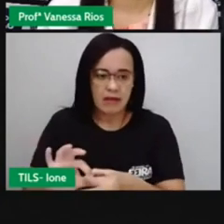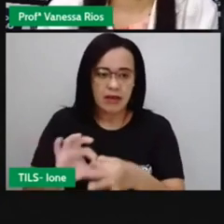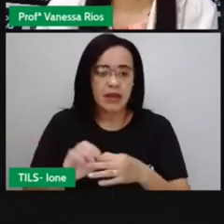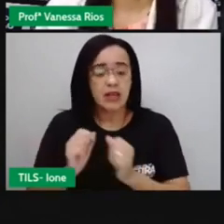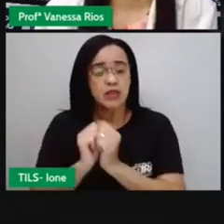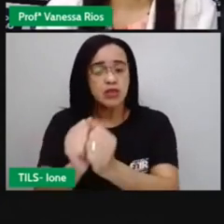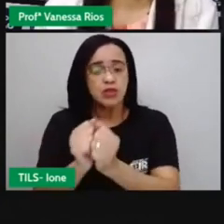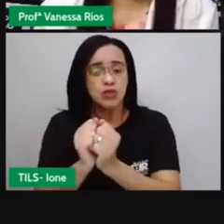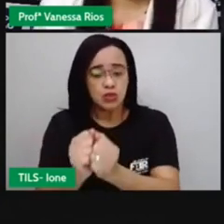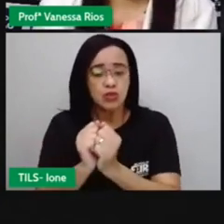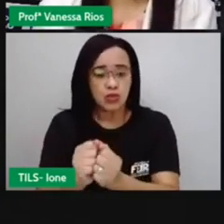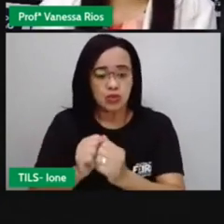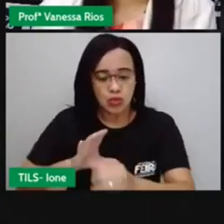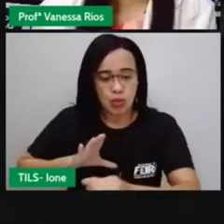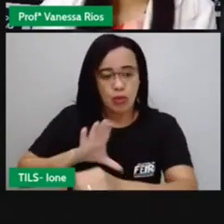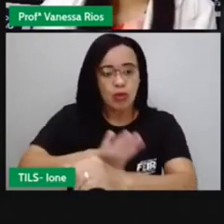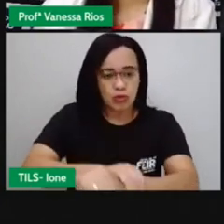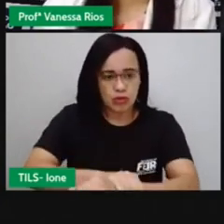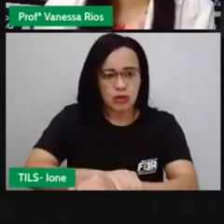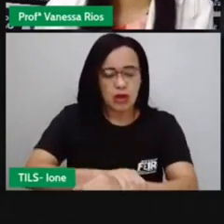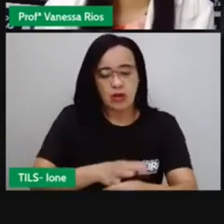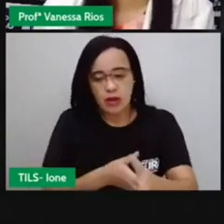fugiu para o Brasil.